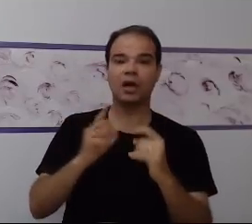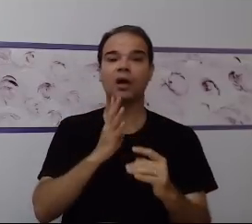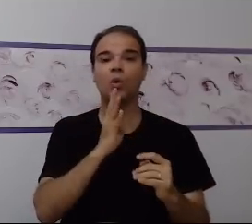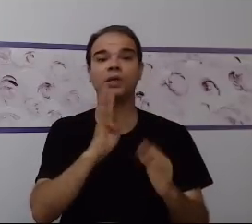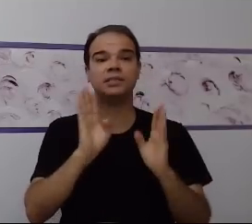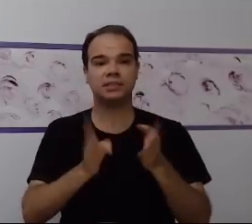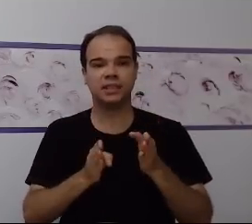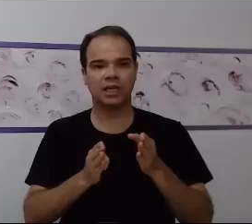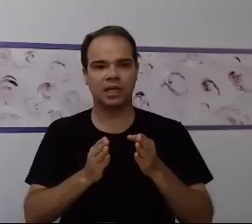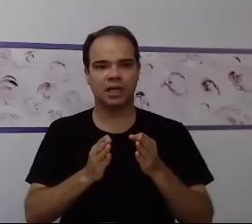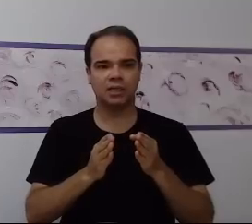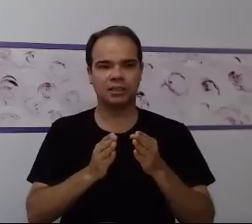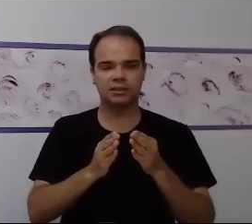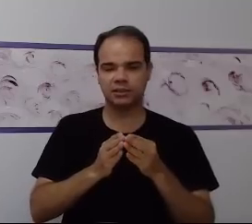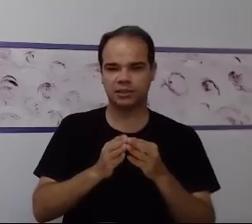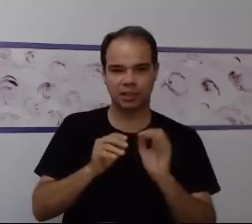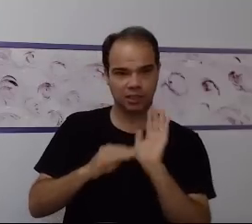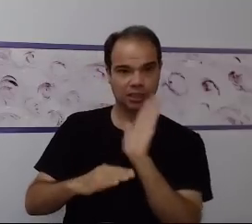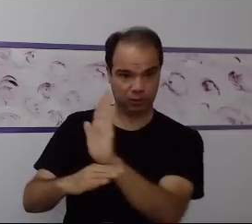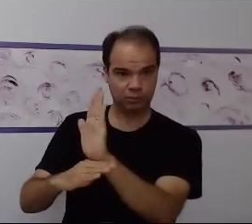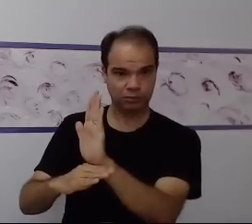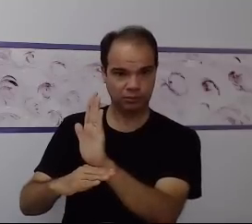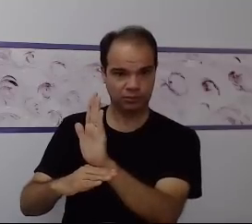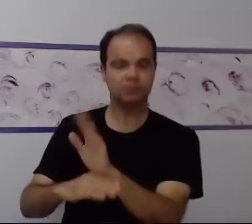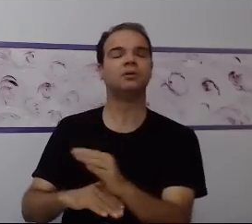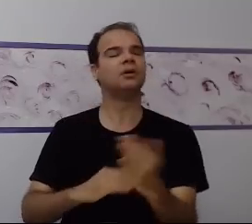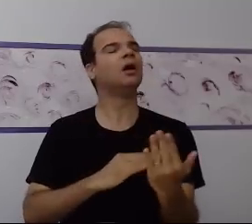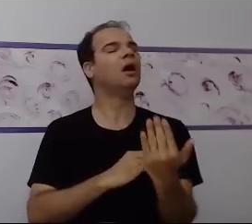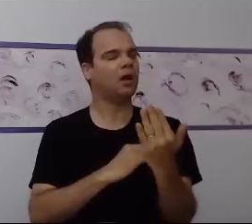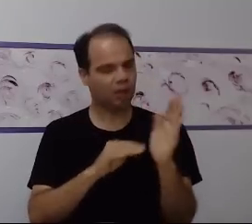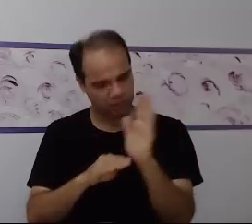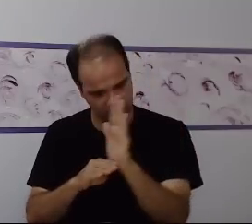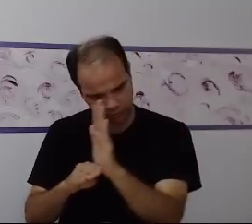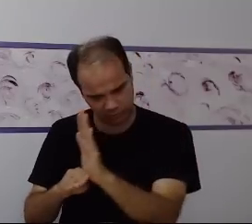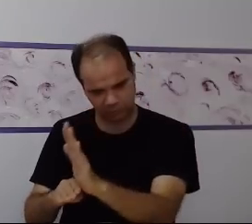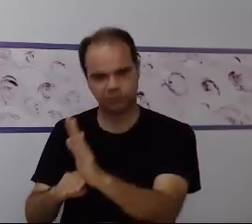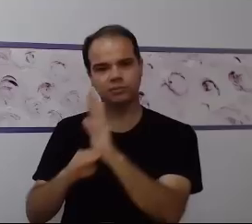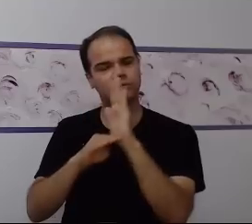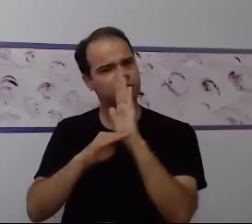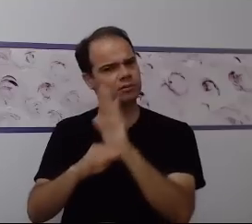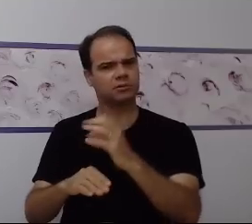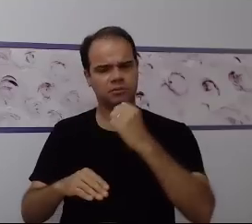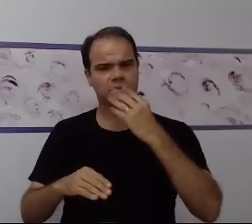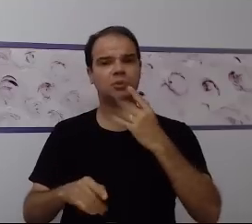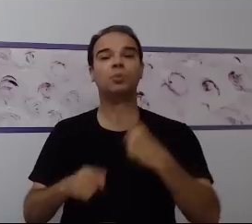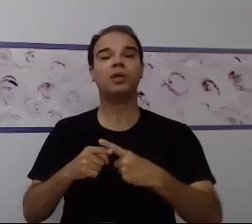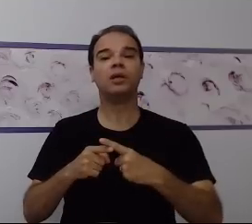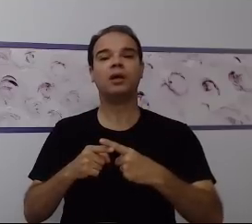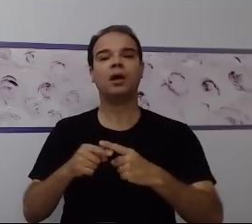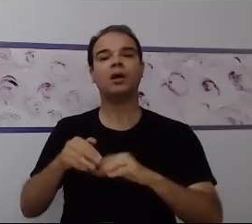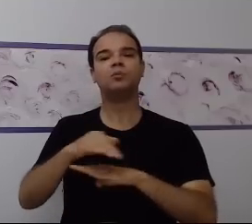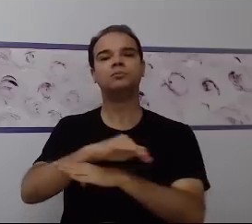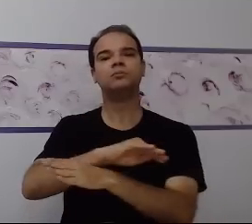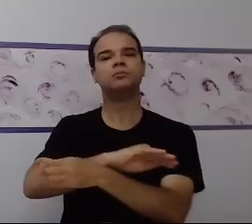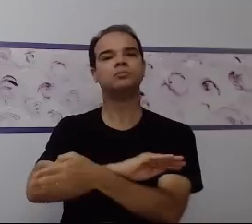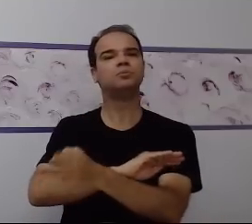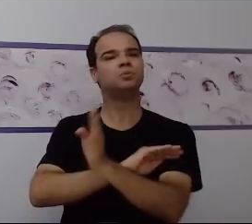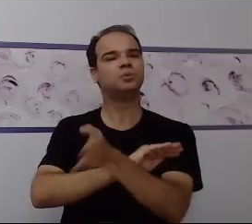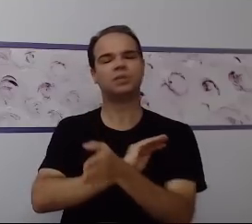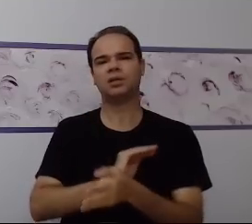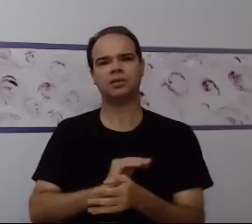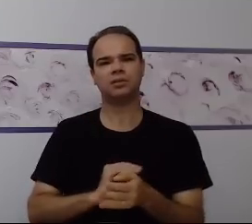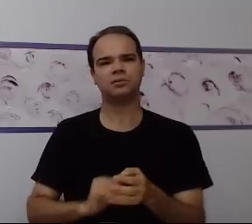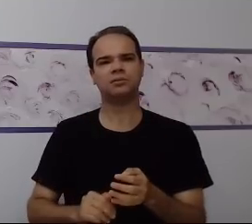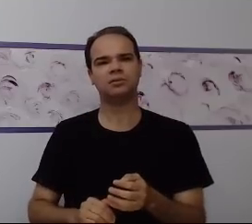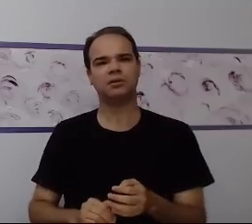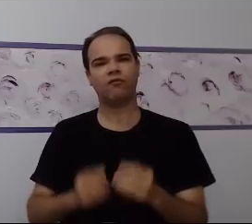nada a ver? Isso. O que a Elius falou, né? O conhecimento de situações vivenciadas, utilizar a imagem